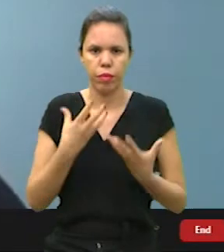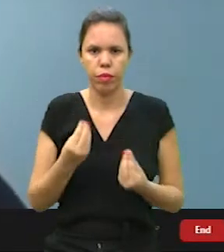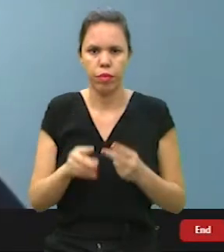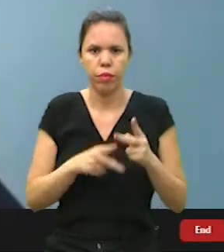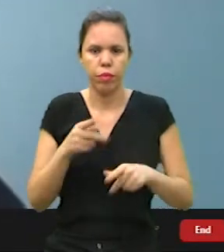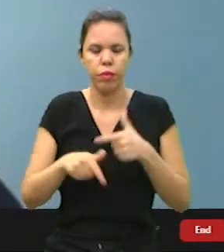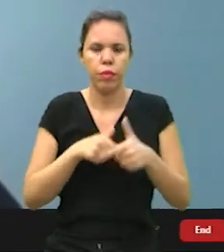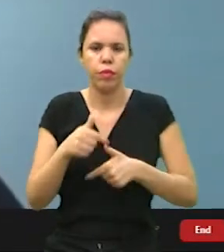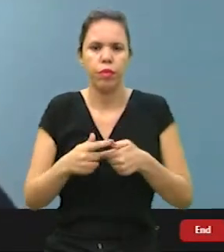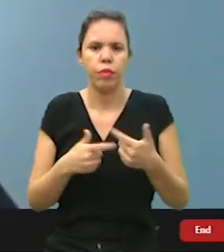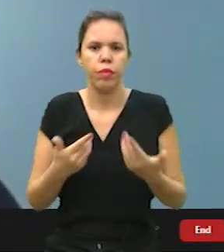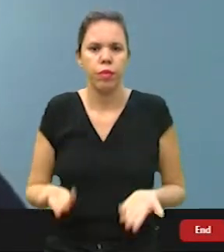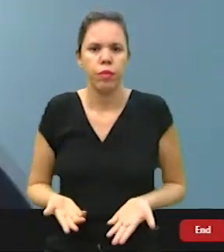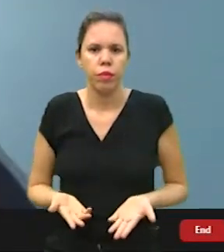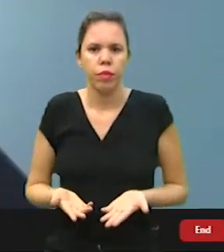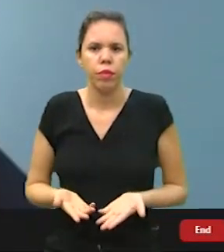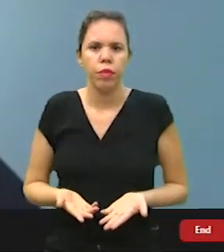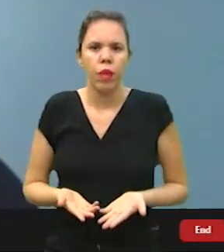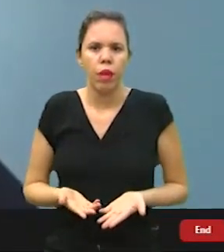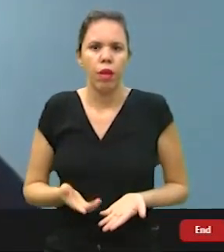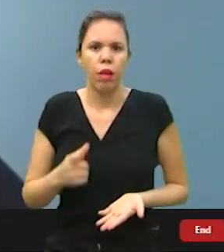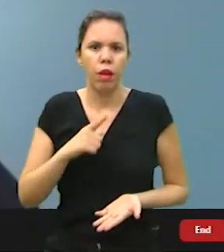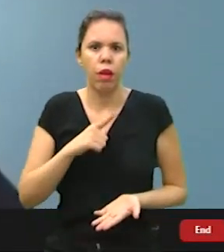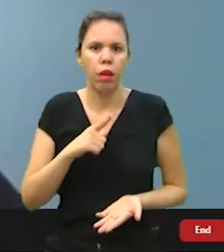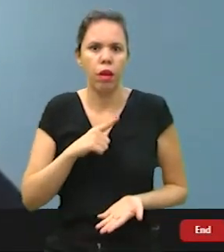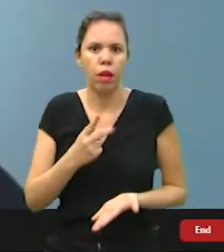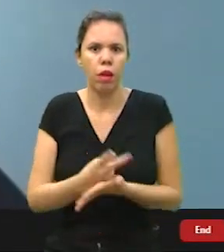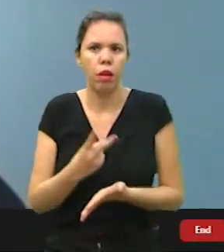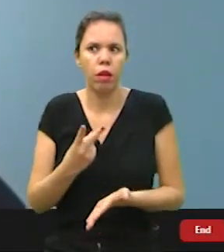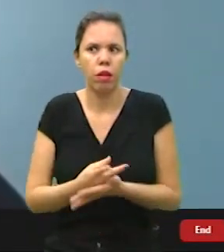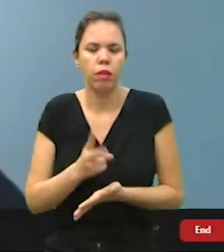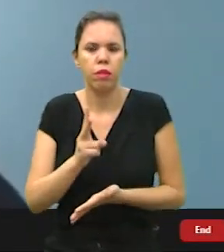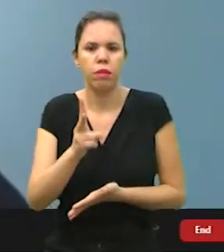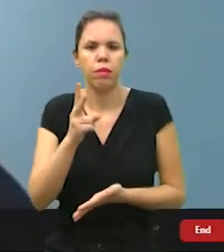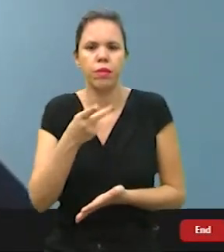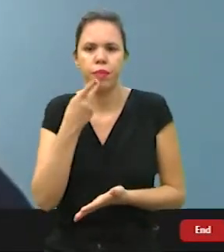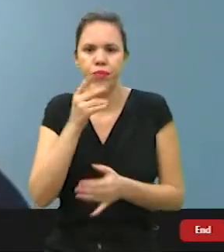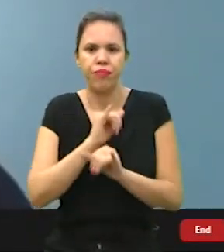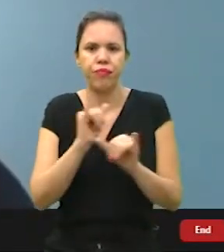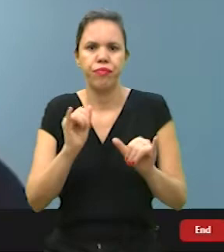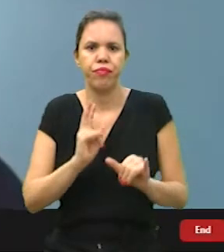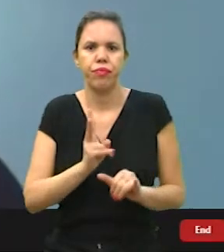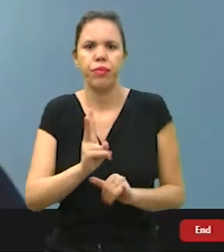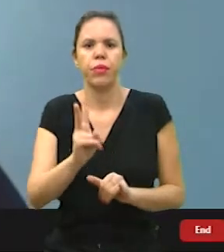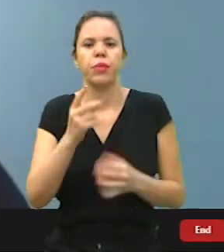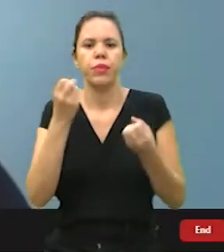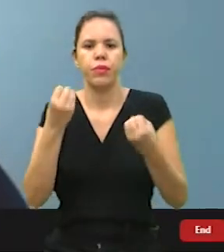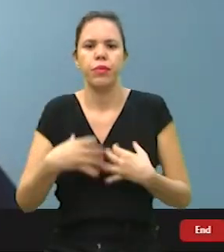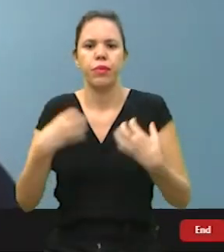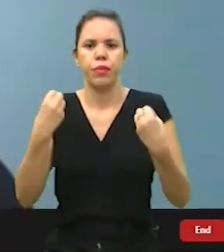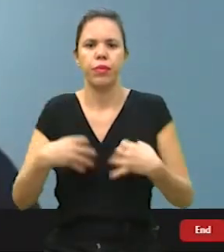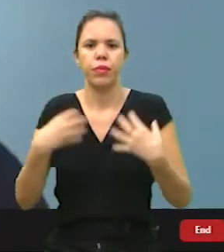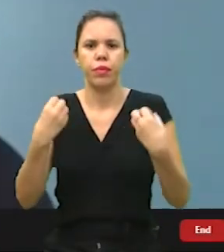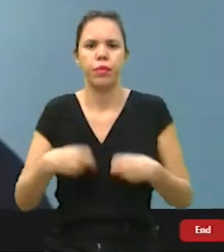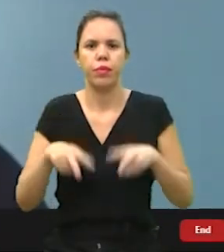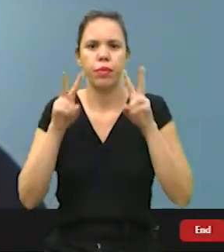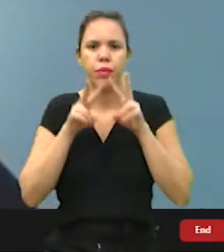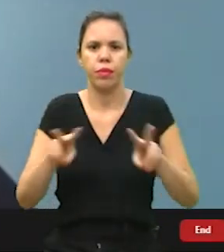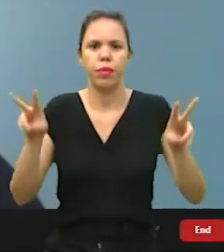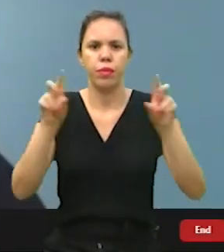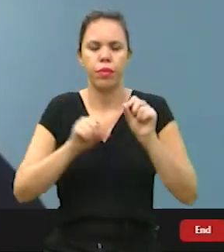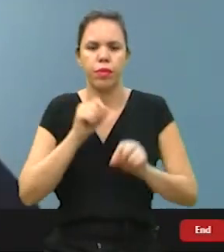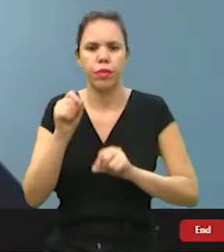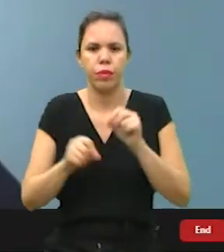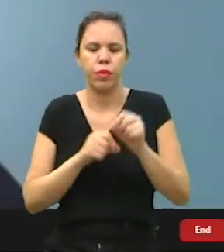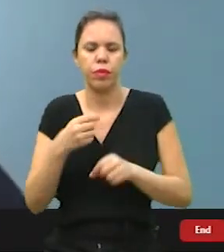porque voltou muita gente a trabalhar aqui. Então, a gente tem mesmo que estar sempre falando e explicando e ver